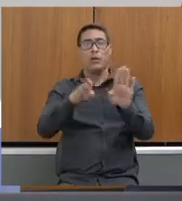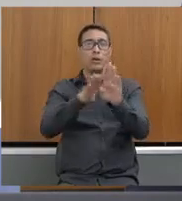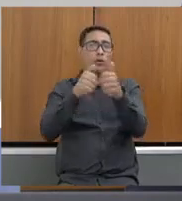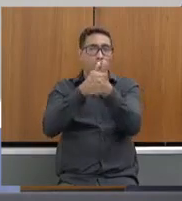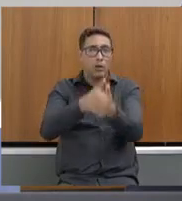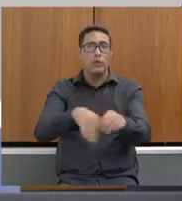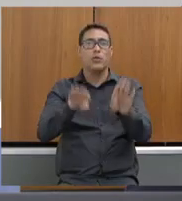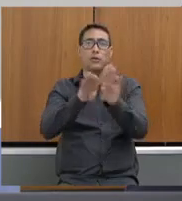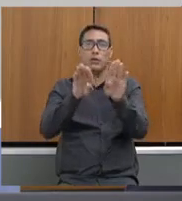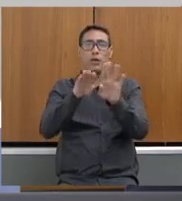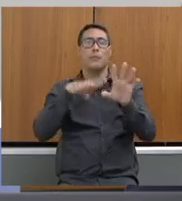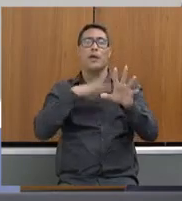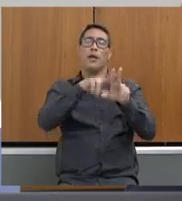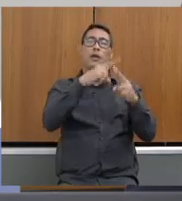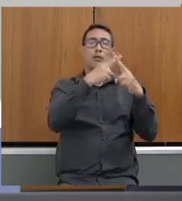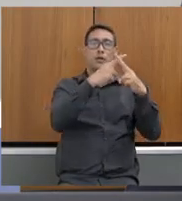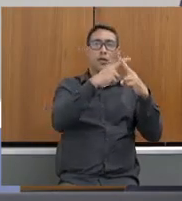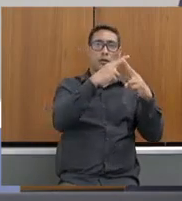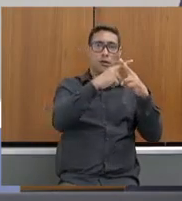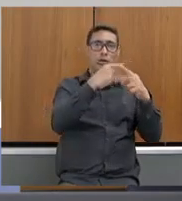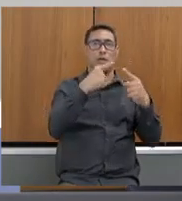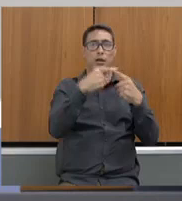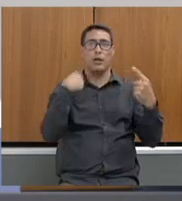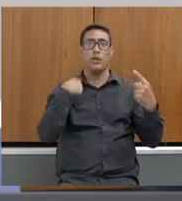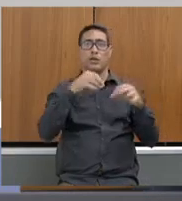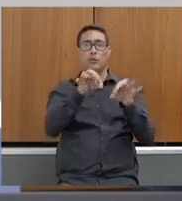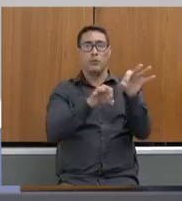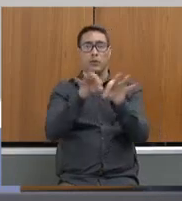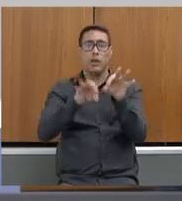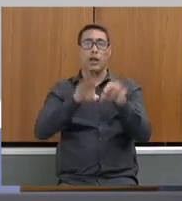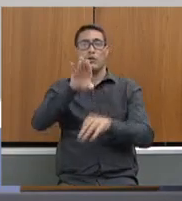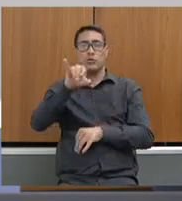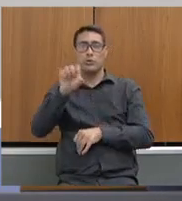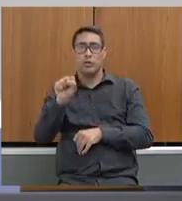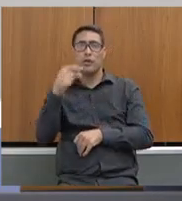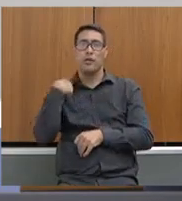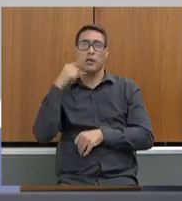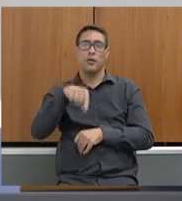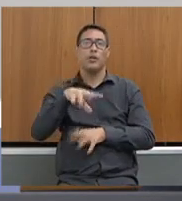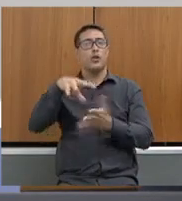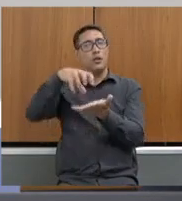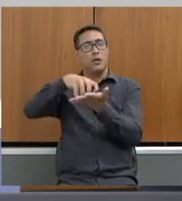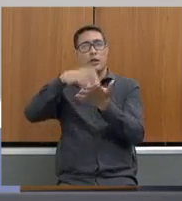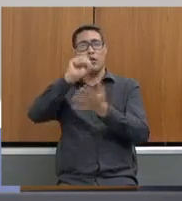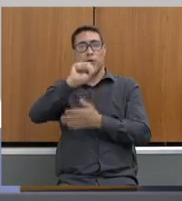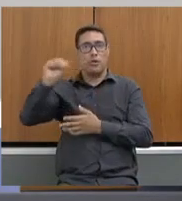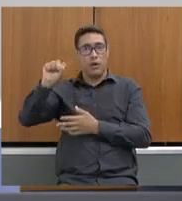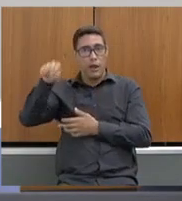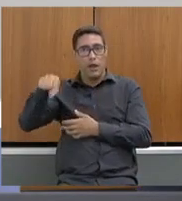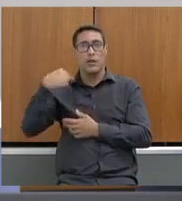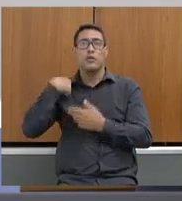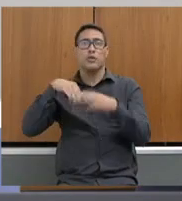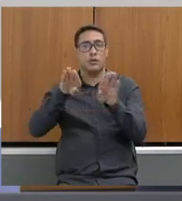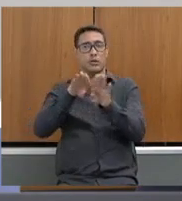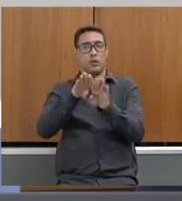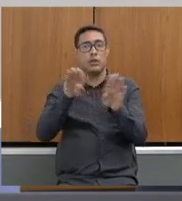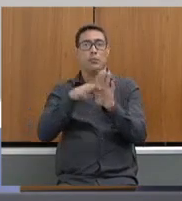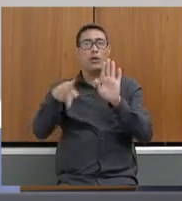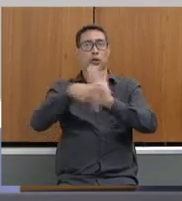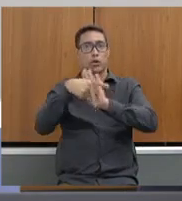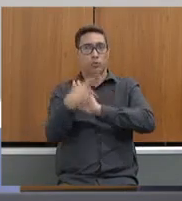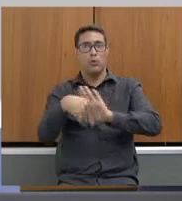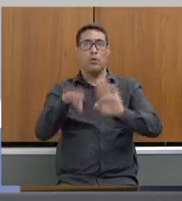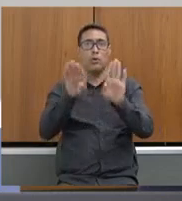federal da Caixa Econômica a modelagem do Cias, no Centro-Oeste, e estamos elaborando com recurso próprio